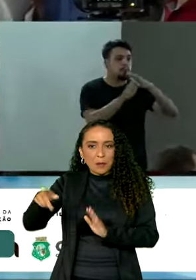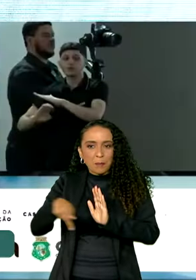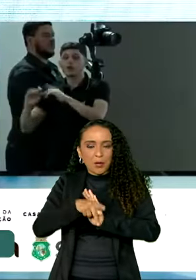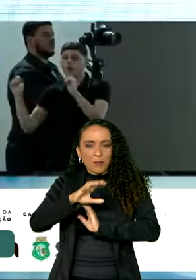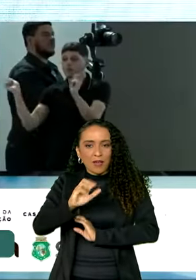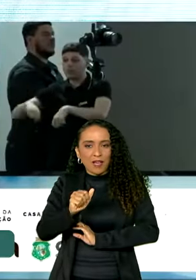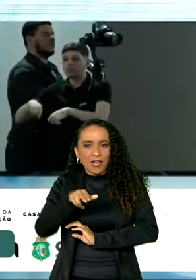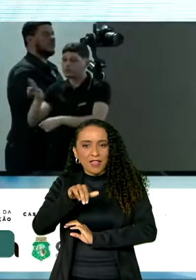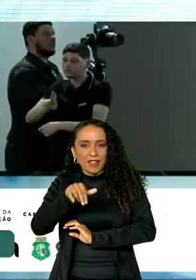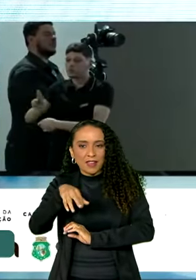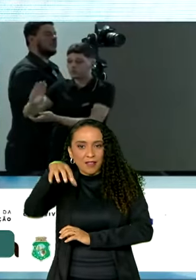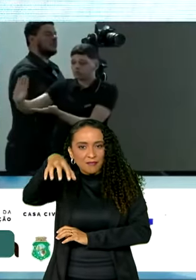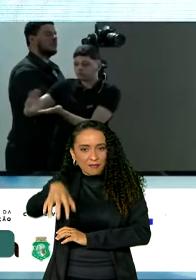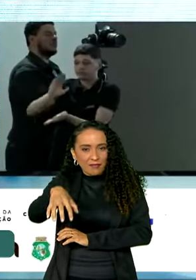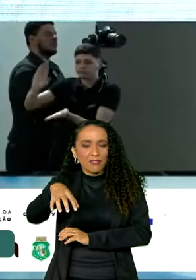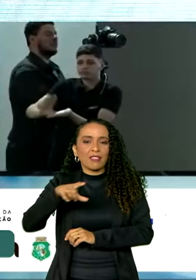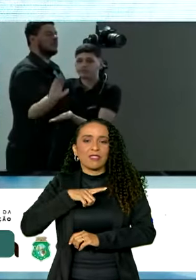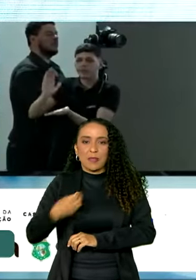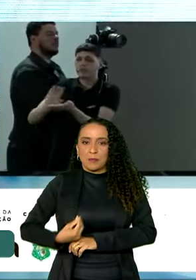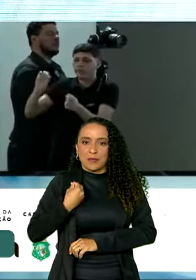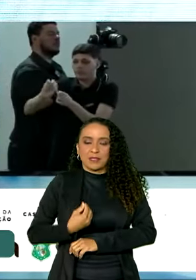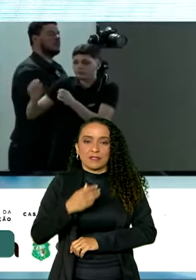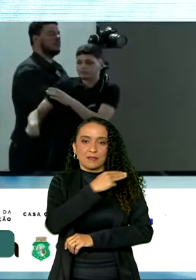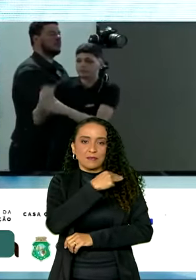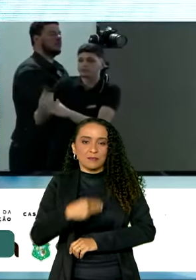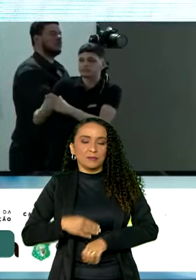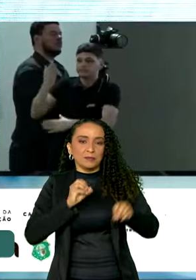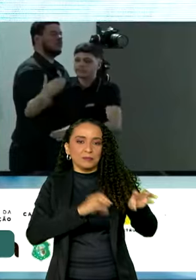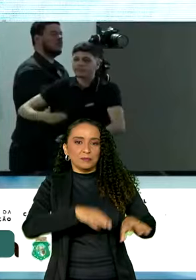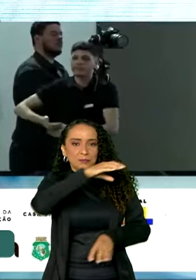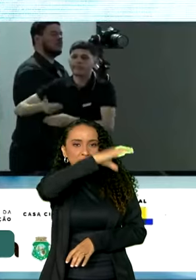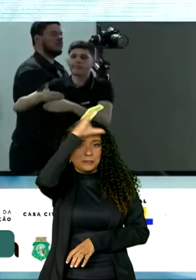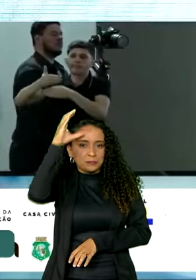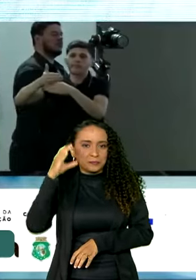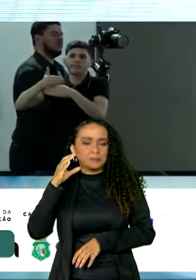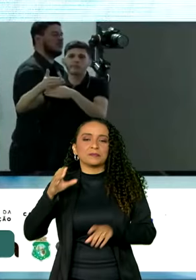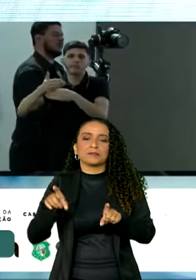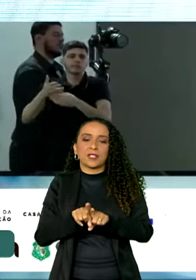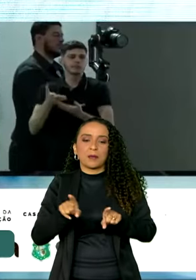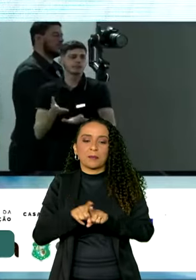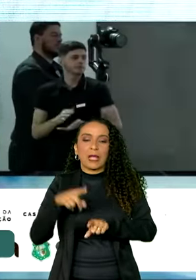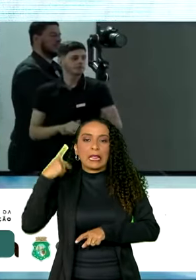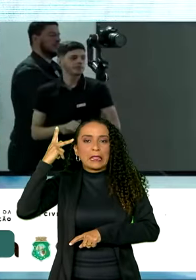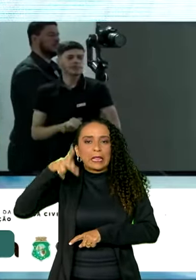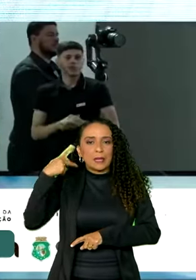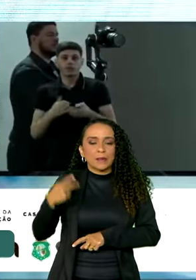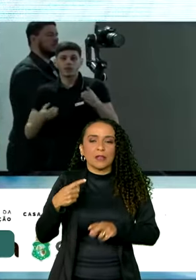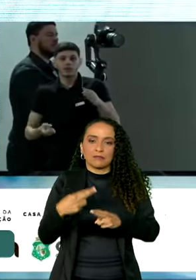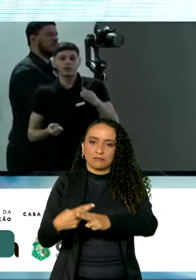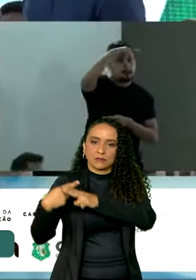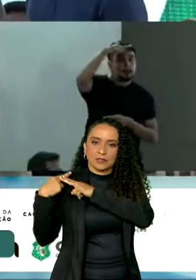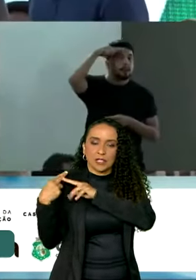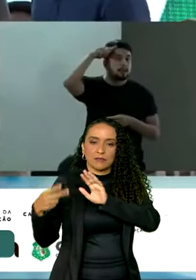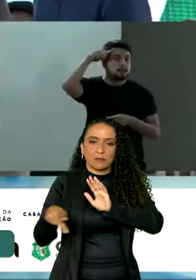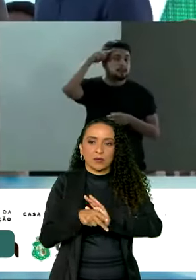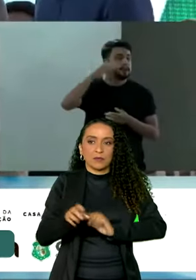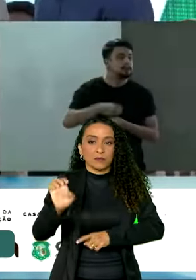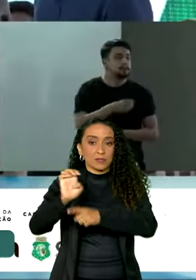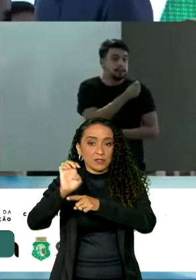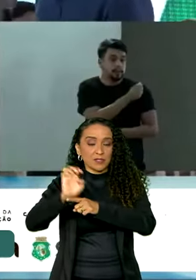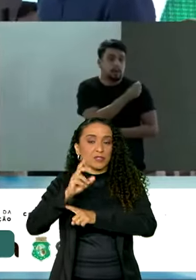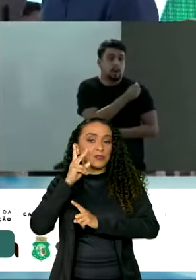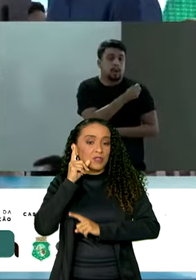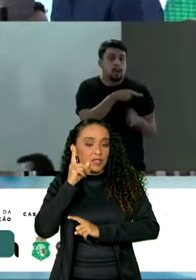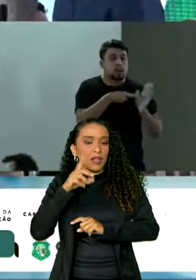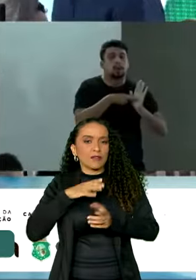Cariri contou com a presença do ministro da Educação, Camilo Santana, parlamentares e autoridades do Estado do Ceará.